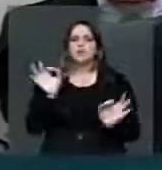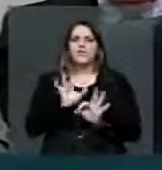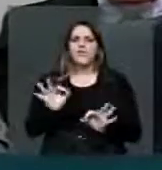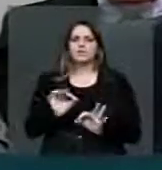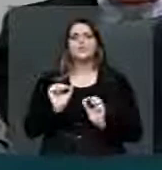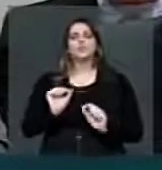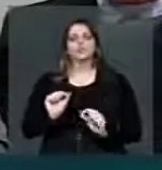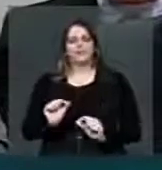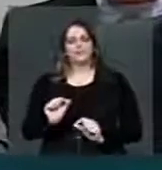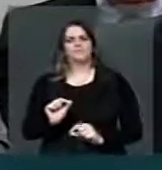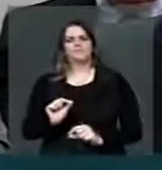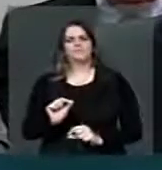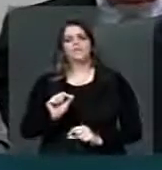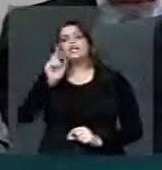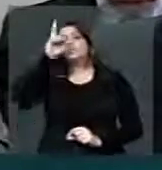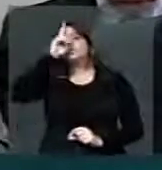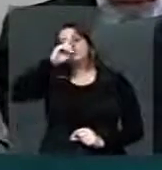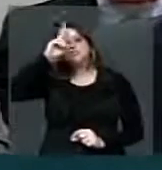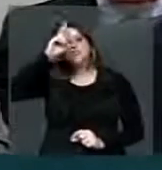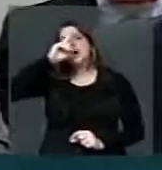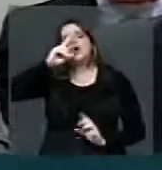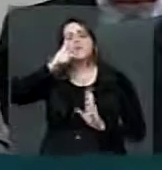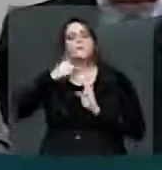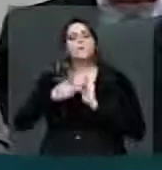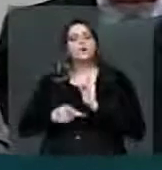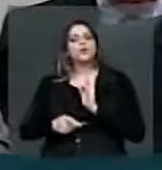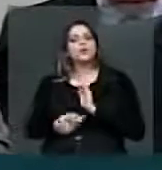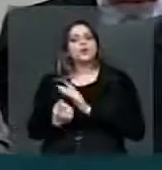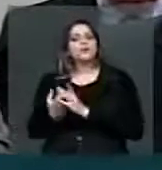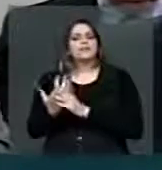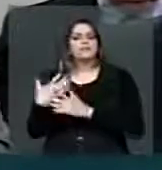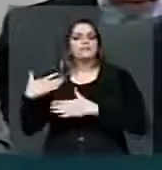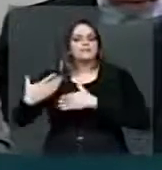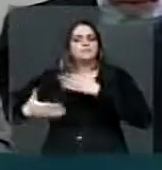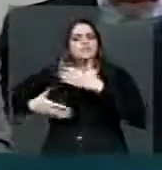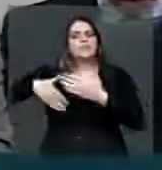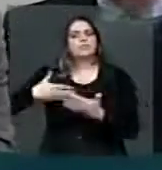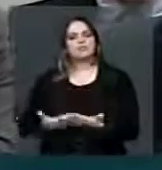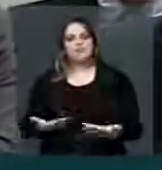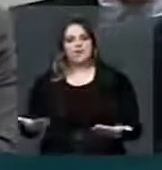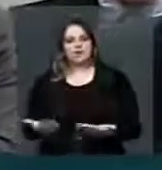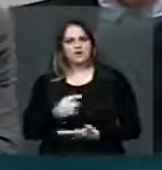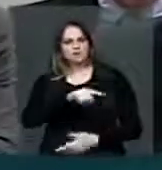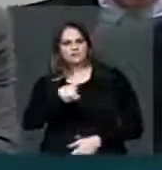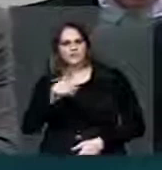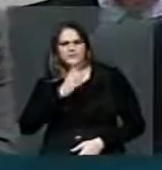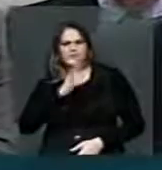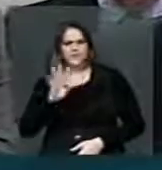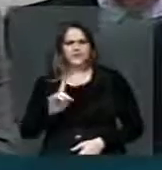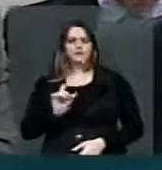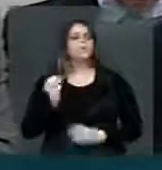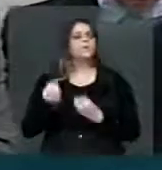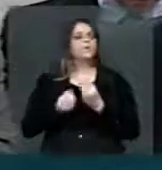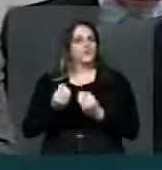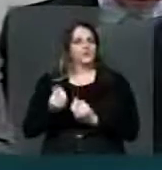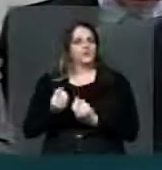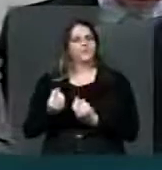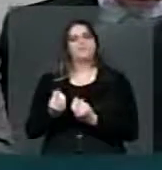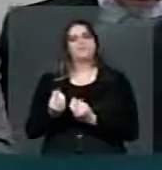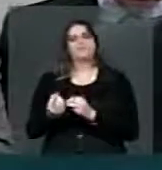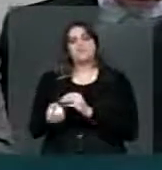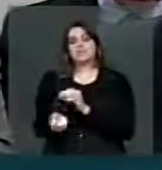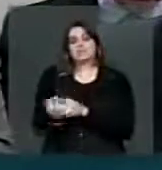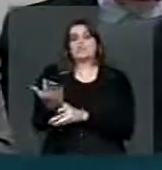a história desse projeto, muito rapidamente, para aqueles que não a conhecem, esse projeto é um projeto que nasce da